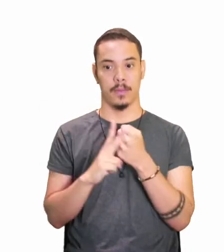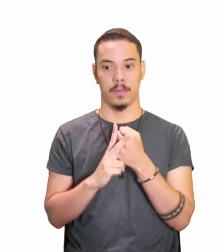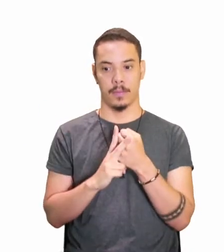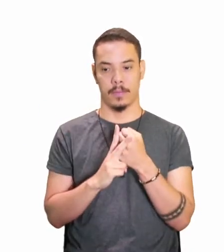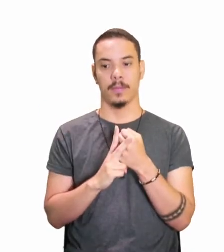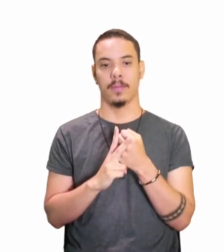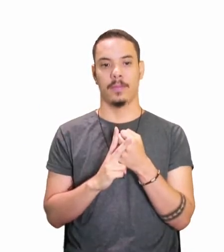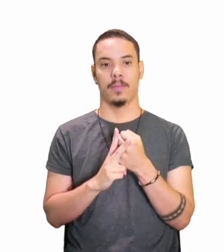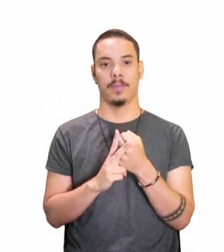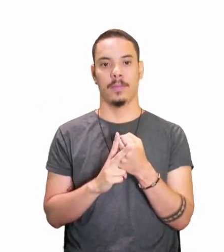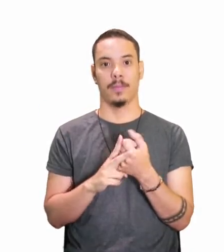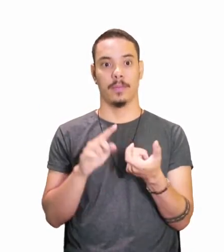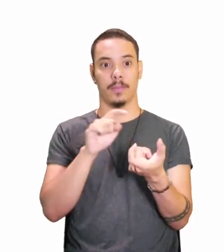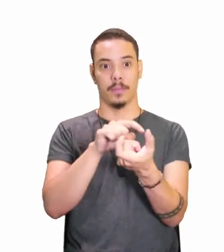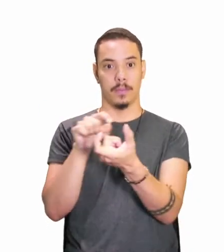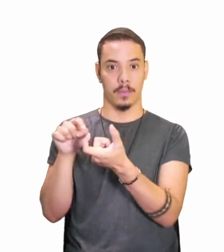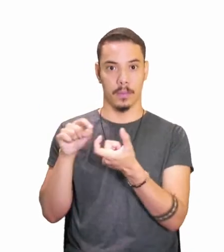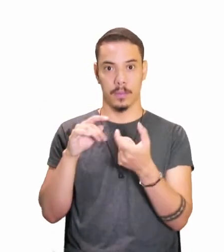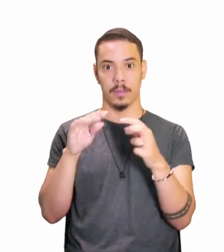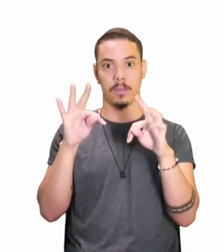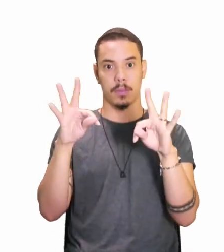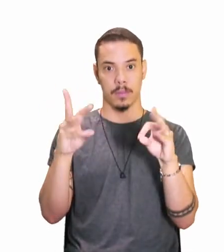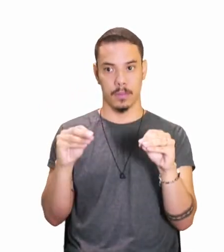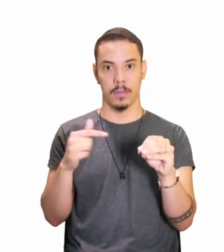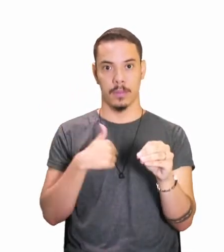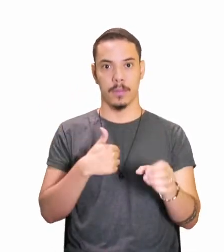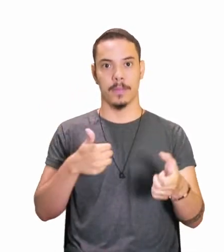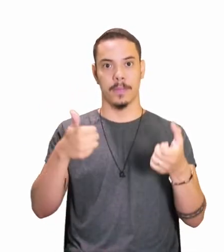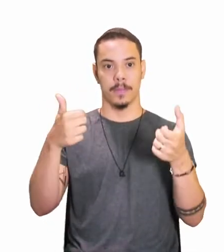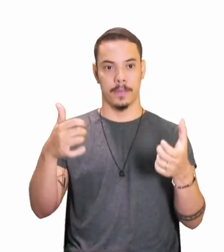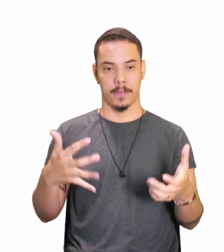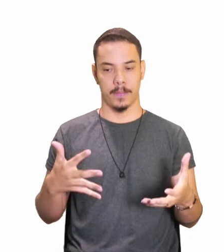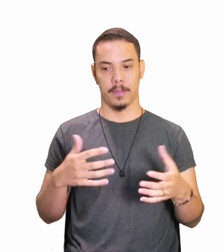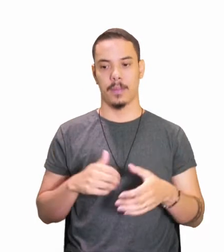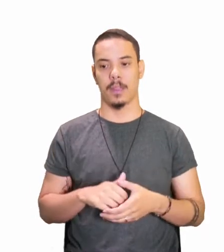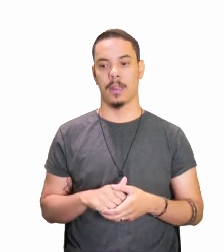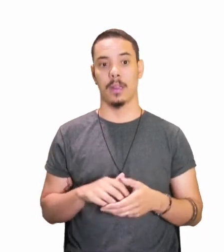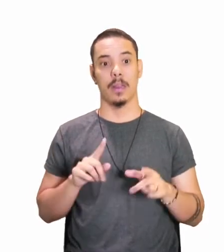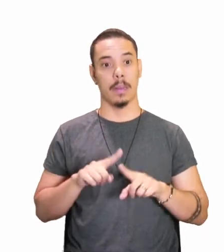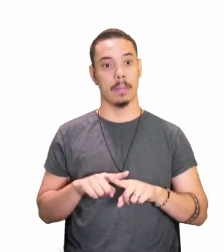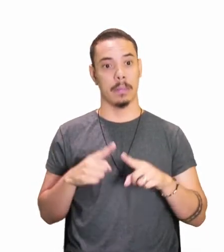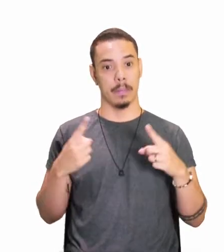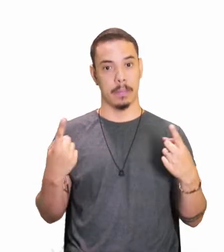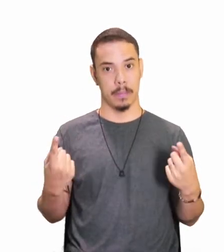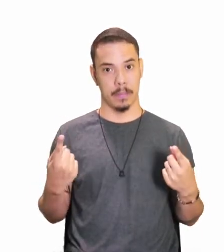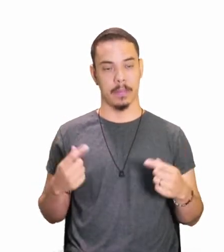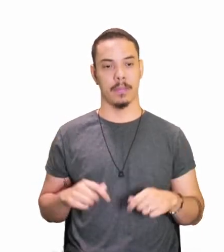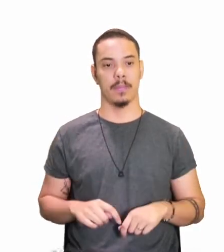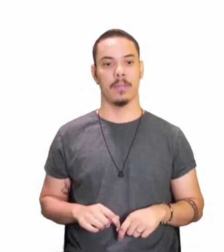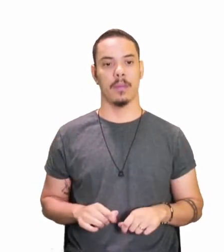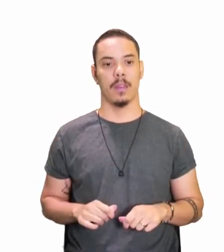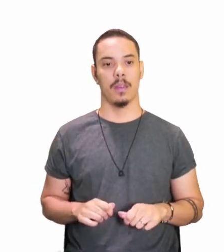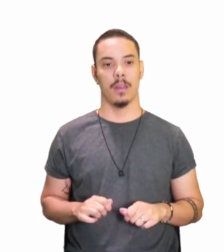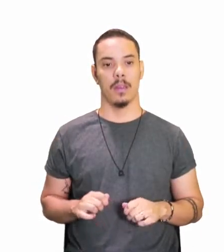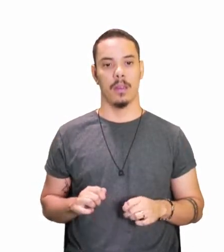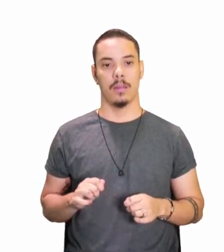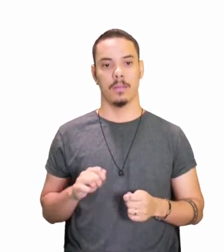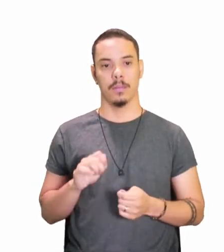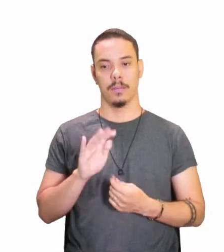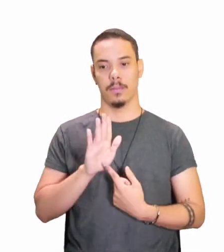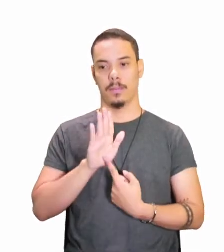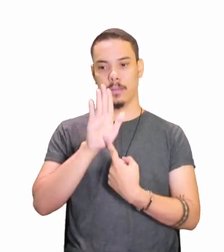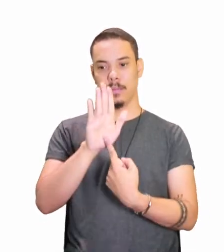bom? Essas palavras que eu falei ainda há pouco. Mas também eu trouxe aqui para vocês, para mostrar, na